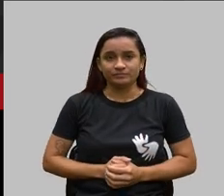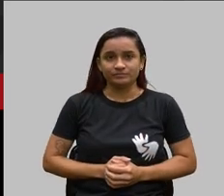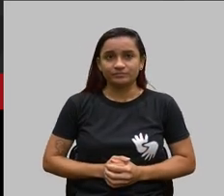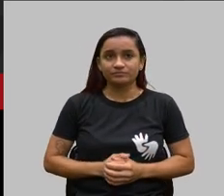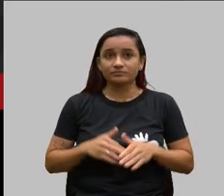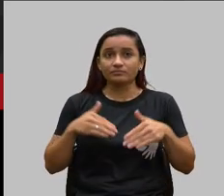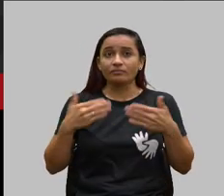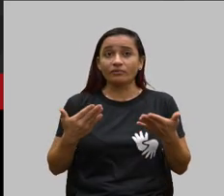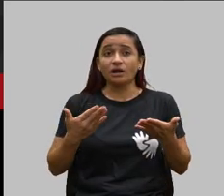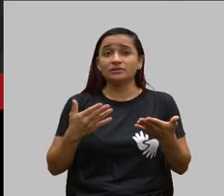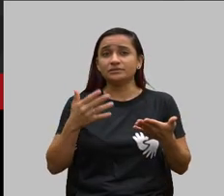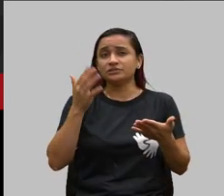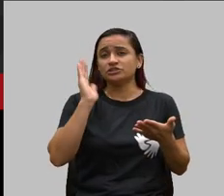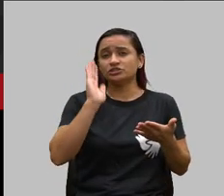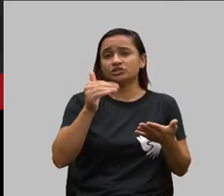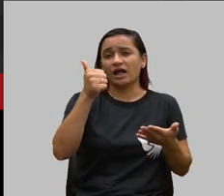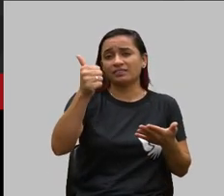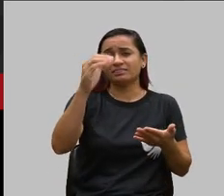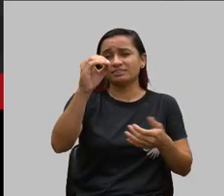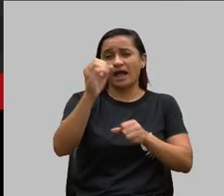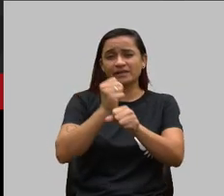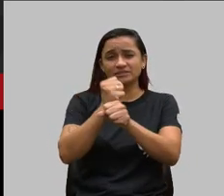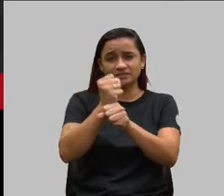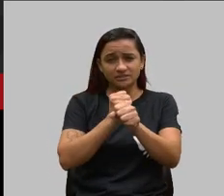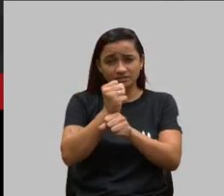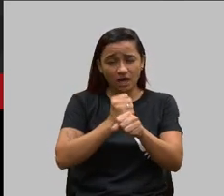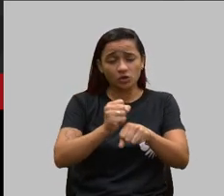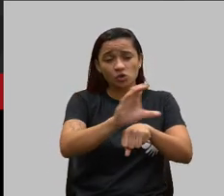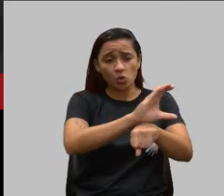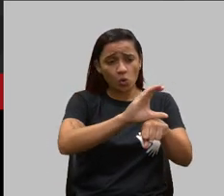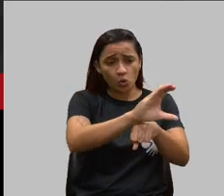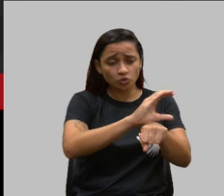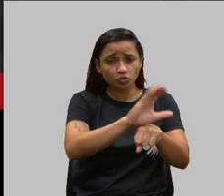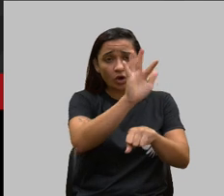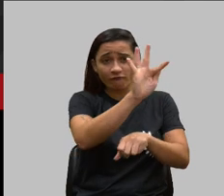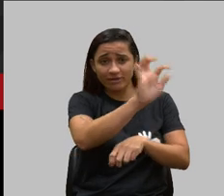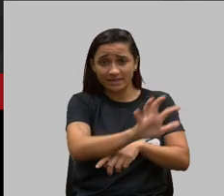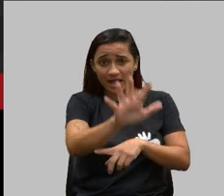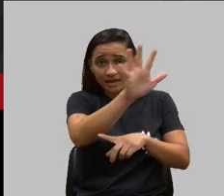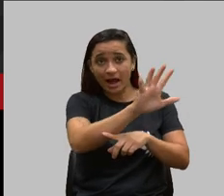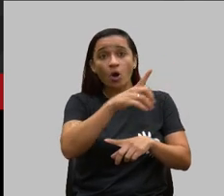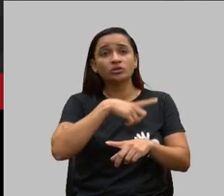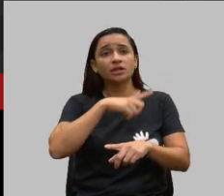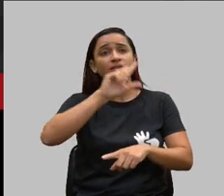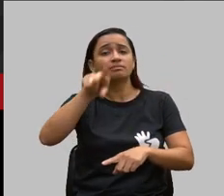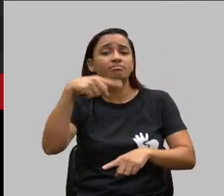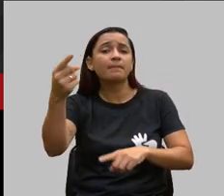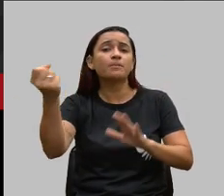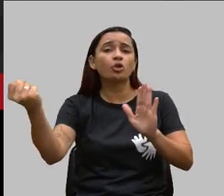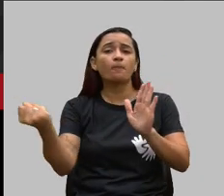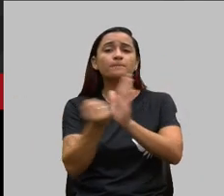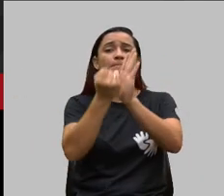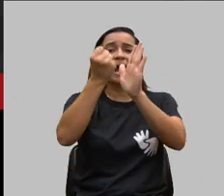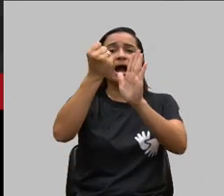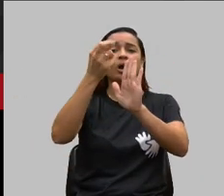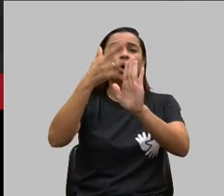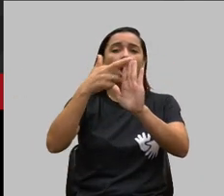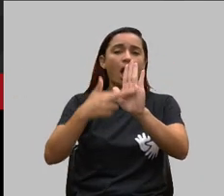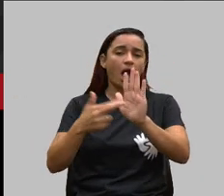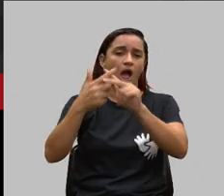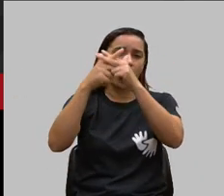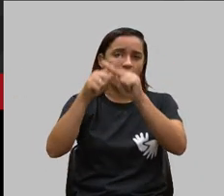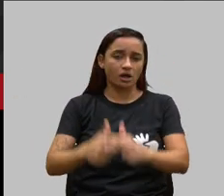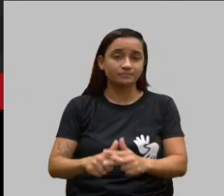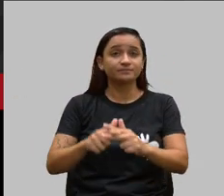Passados os 10 anos da Constituição Federal vem o nosso marco regulatório e esse sim muito